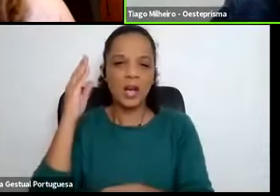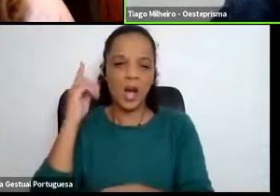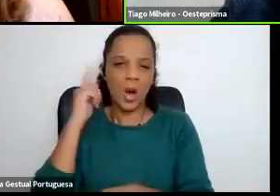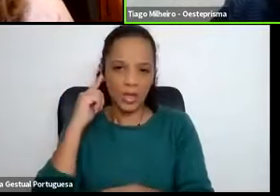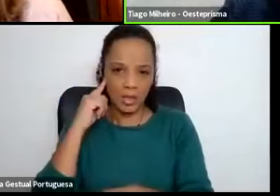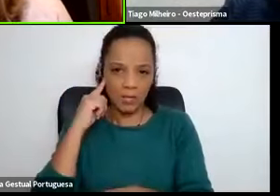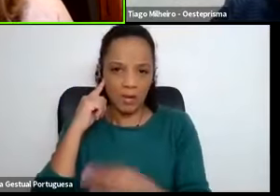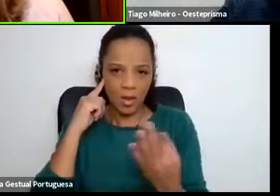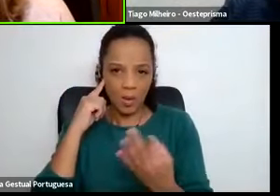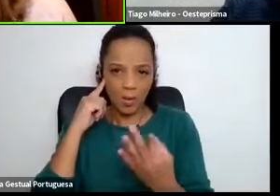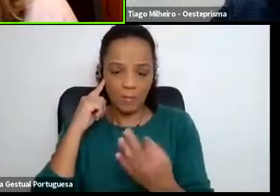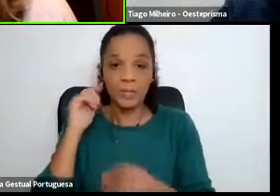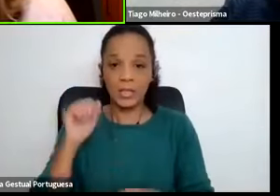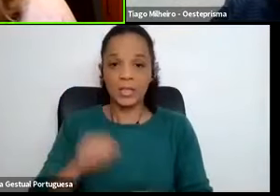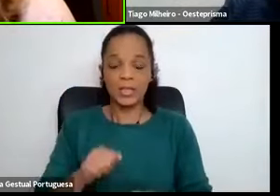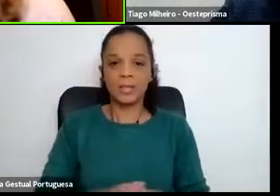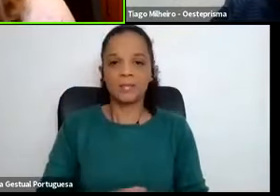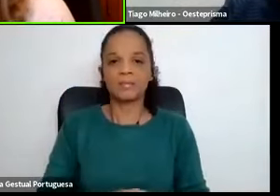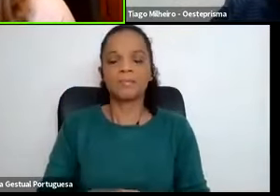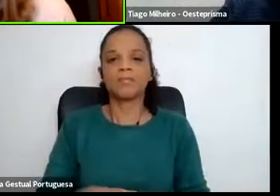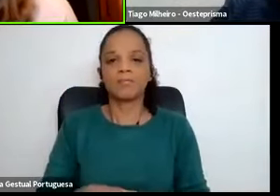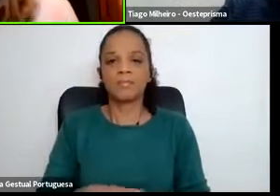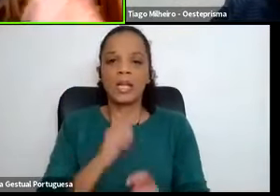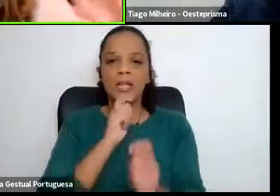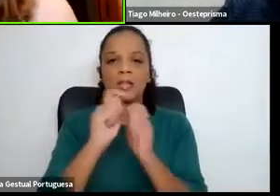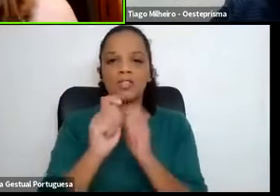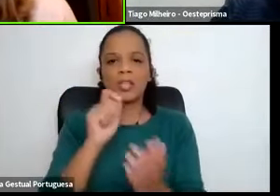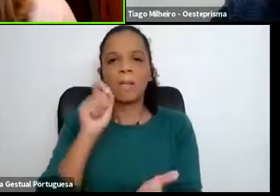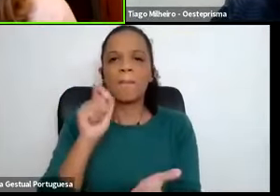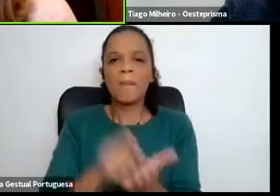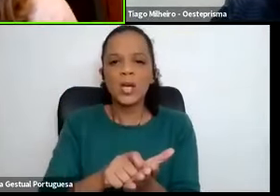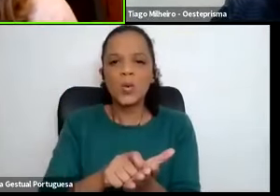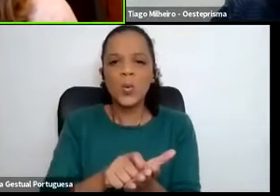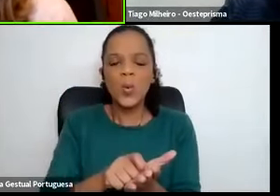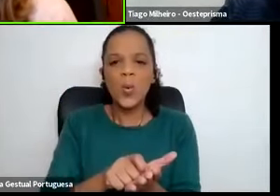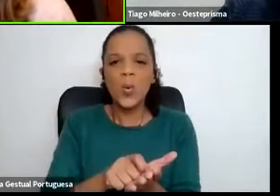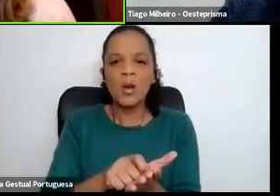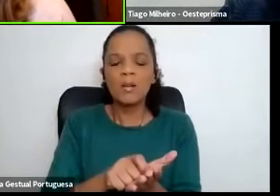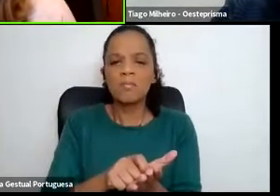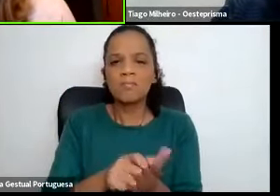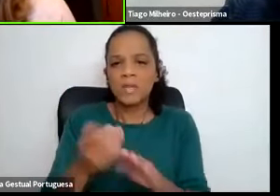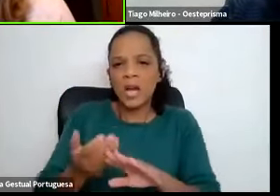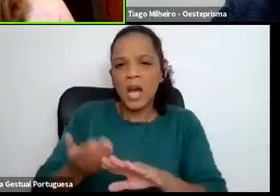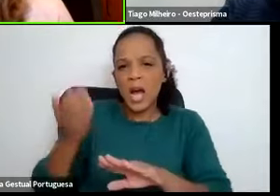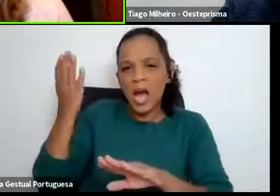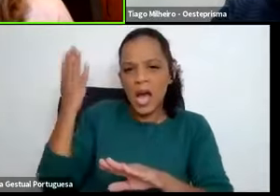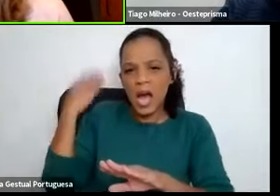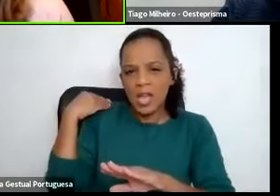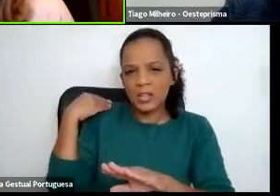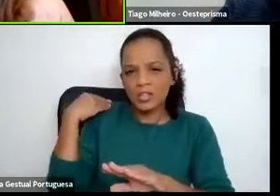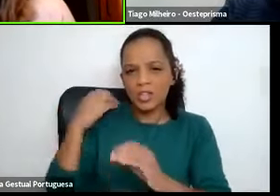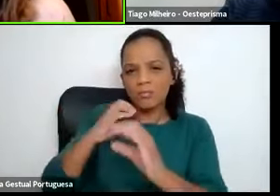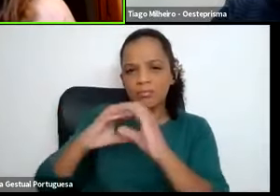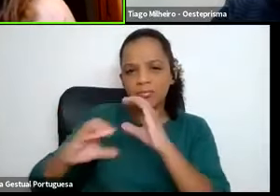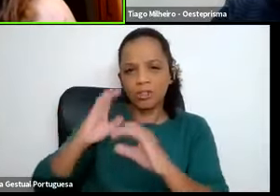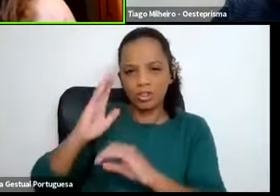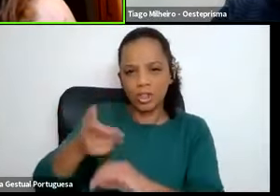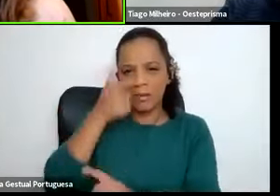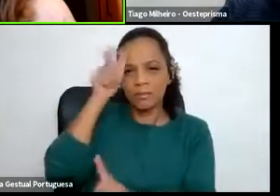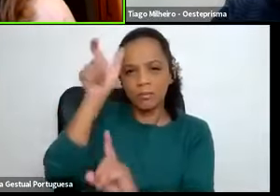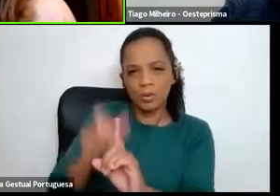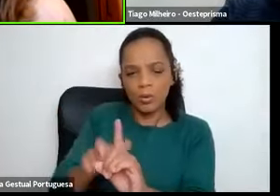Pronto. Agendou uma entrevista. Não sei se já tinha tido algum contacto com uma pessoa com deficiência auditiva.